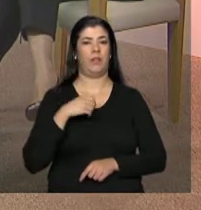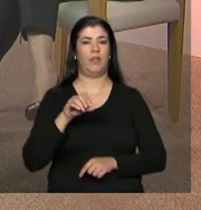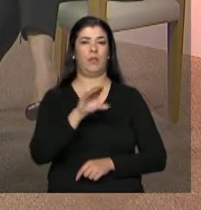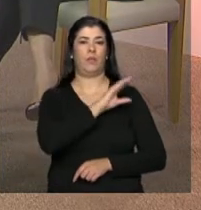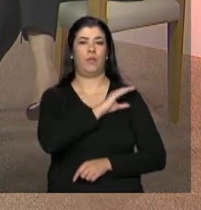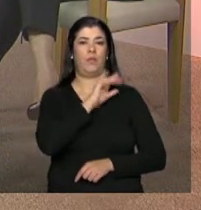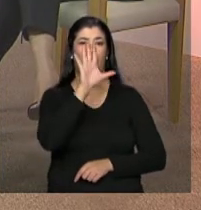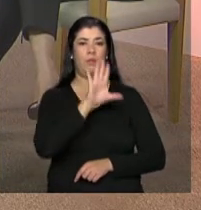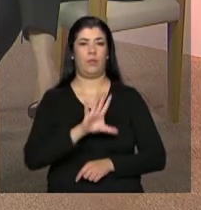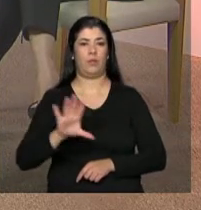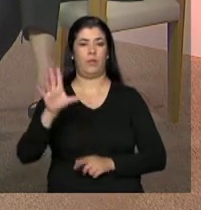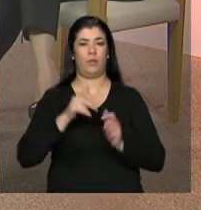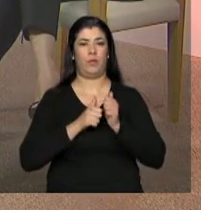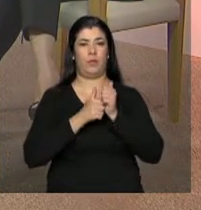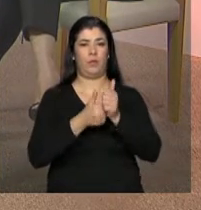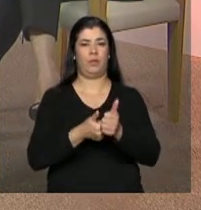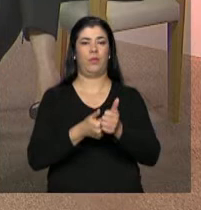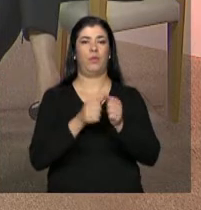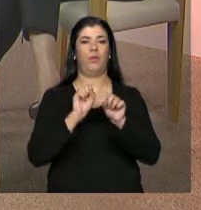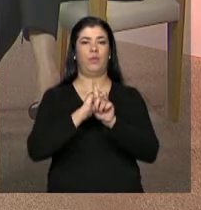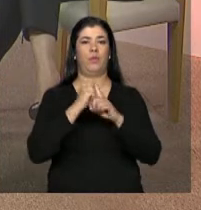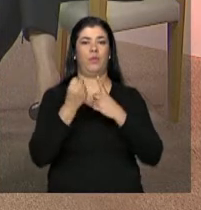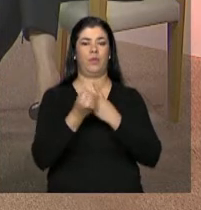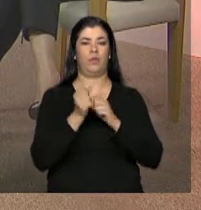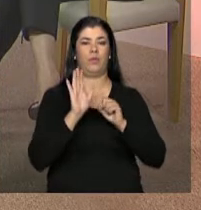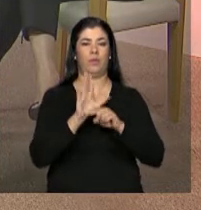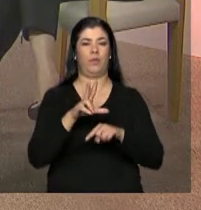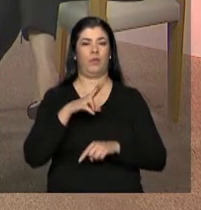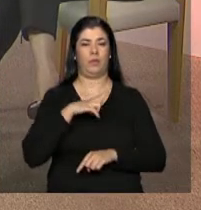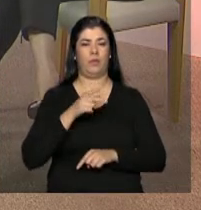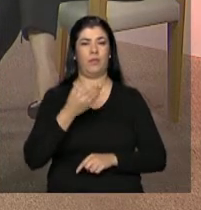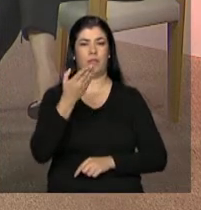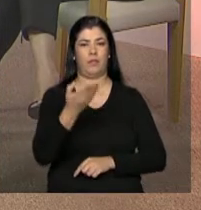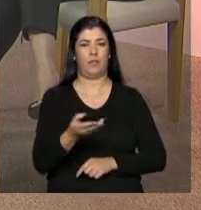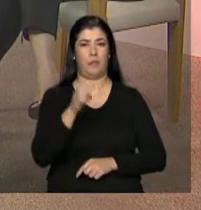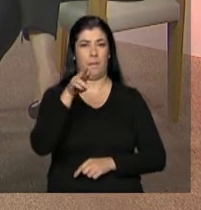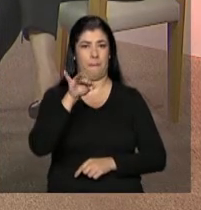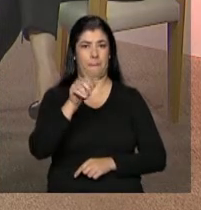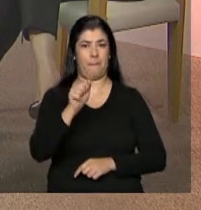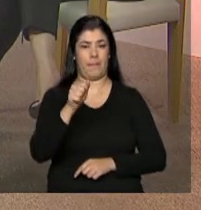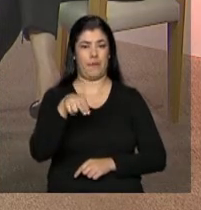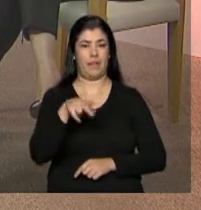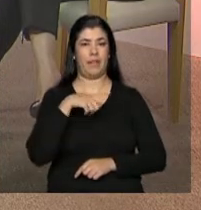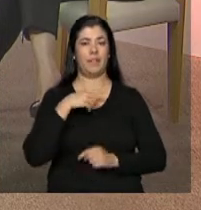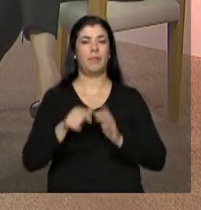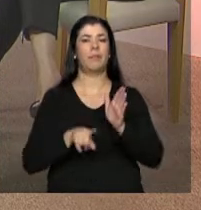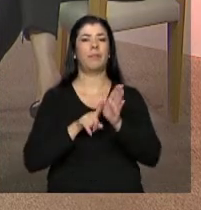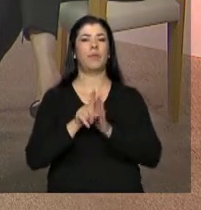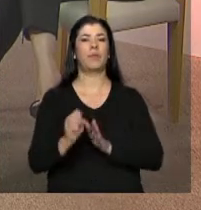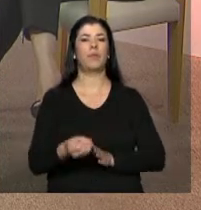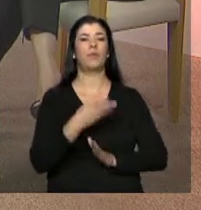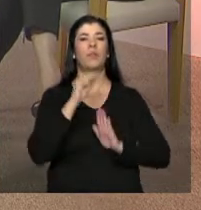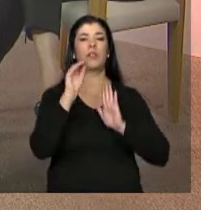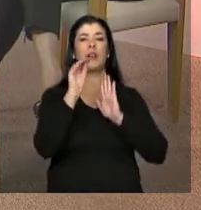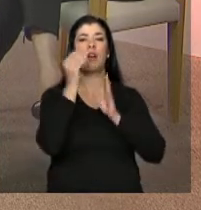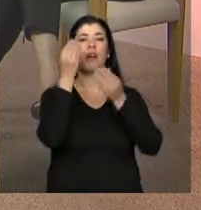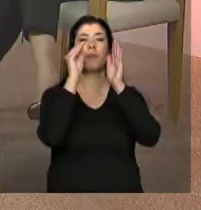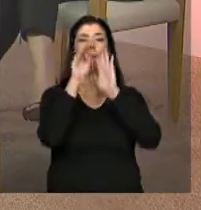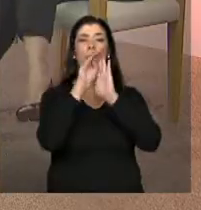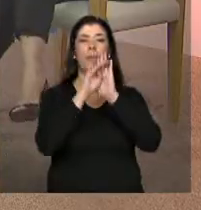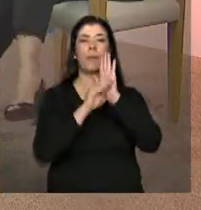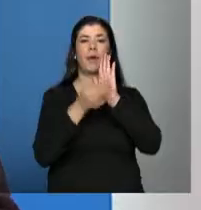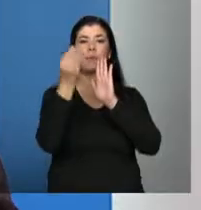Acompanhamento da Rede Sócio-Assistencial Privada. Miriam, começo agora com você. Vamos detalhar então quais são as etapas de preenchimento do Quimeias.